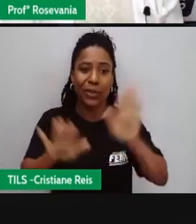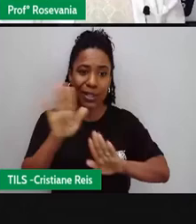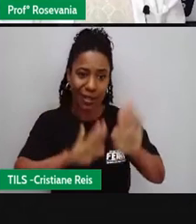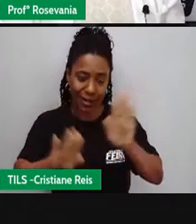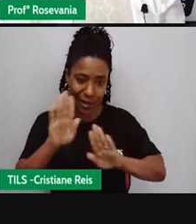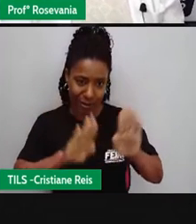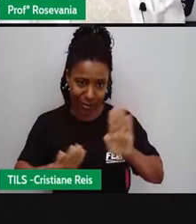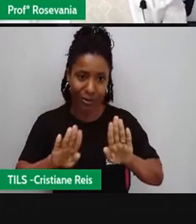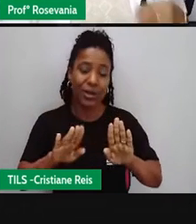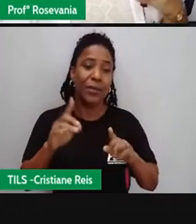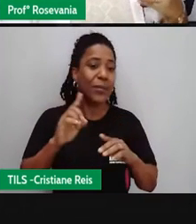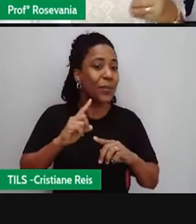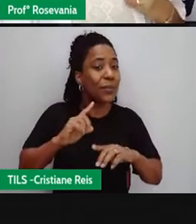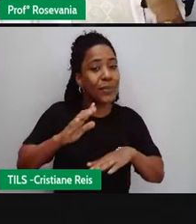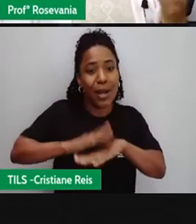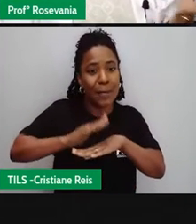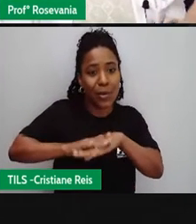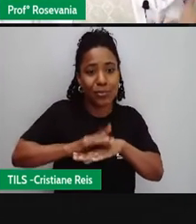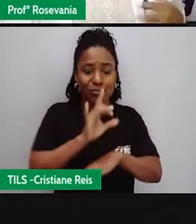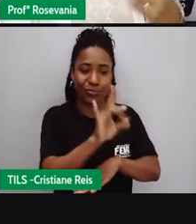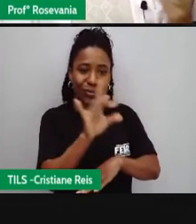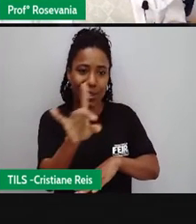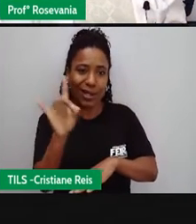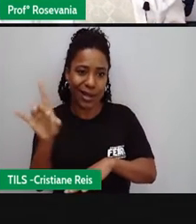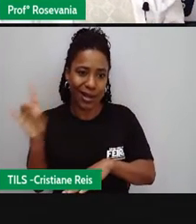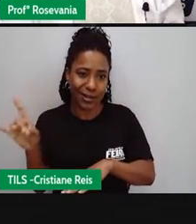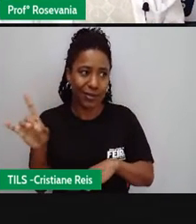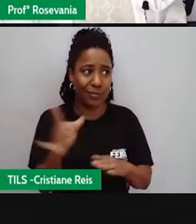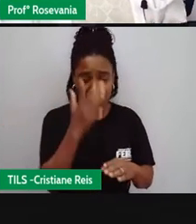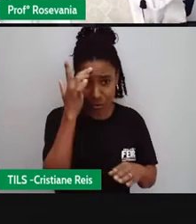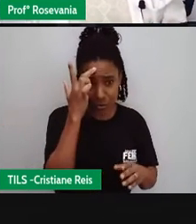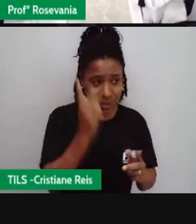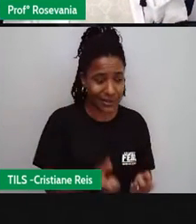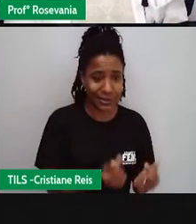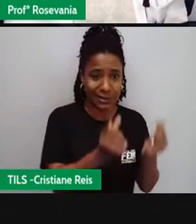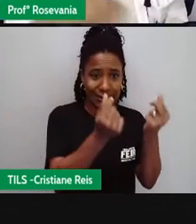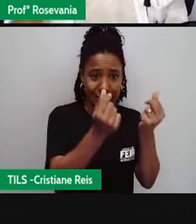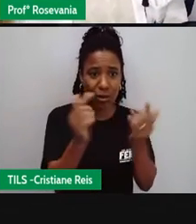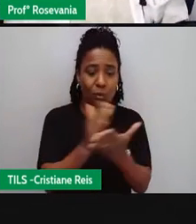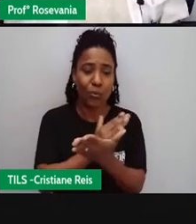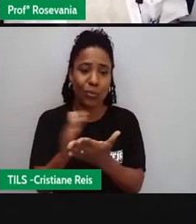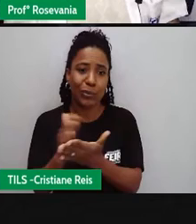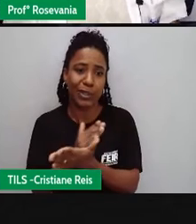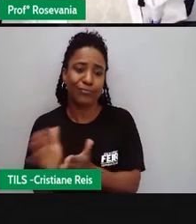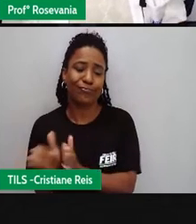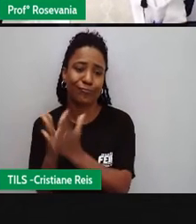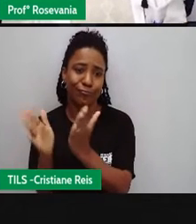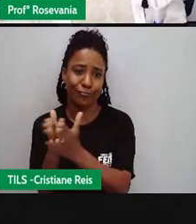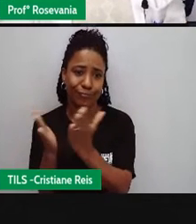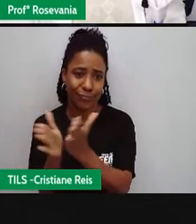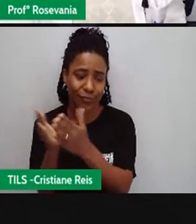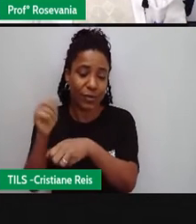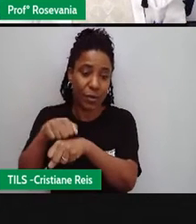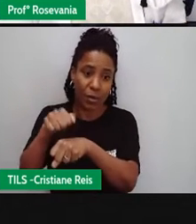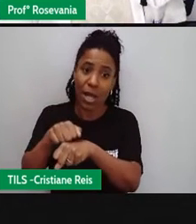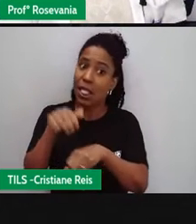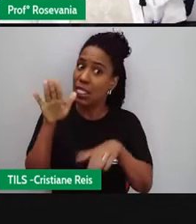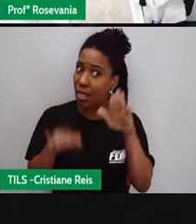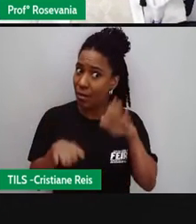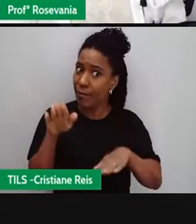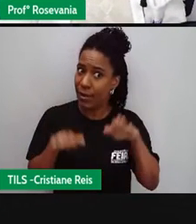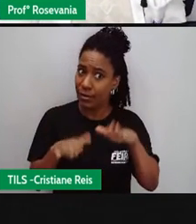distribuição de renda, né, a quantidade de dinheiro que cada pessoa tem, as classes sociais que elas fazem parte.